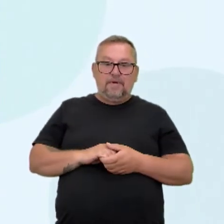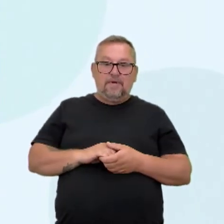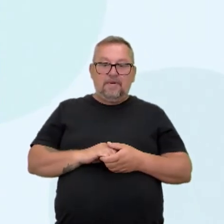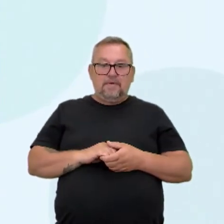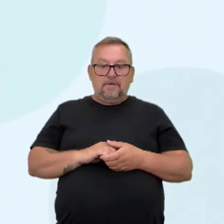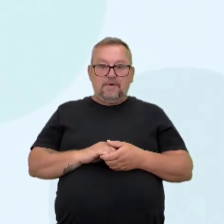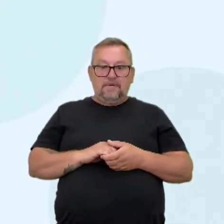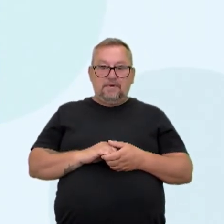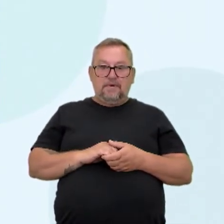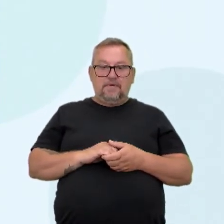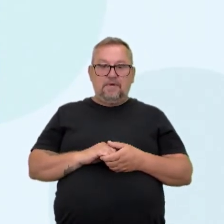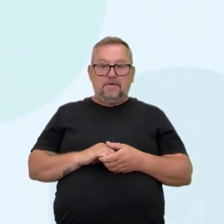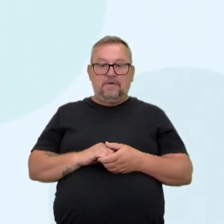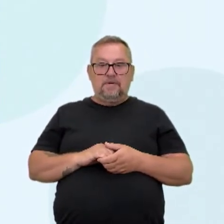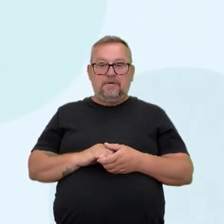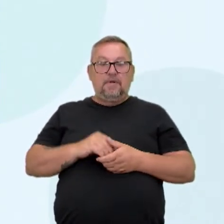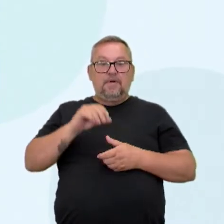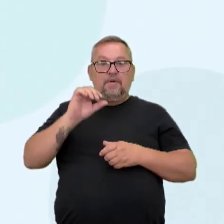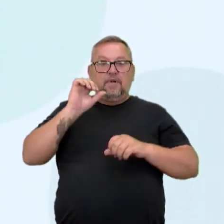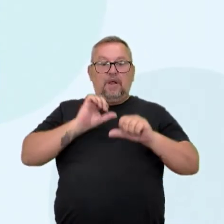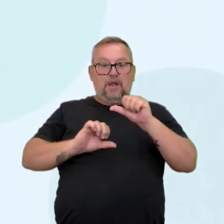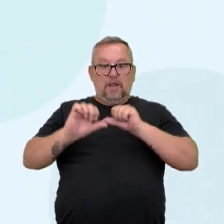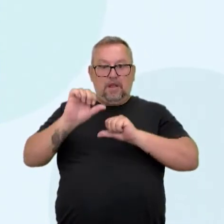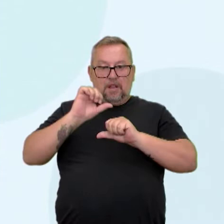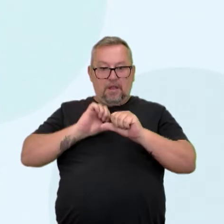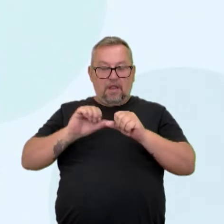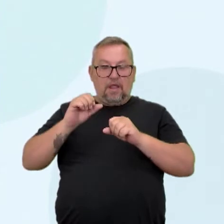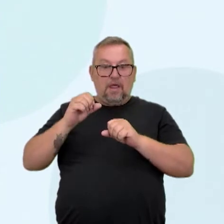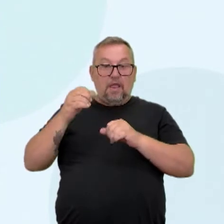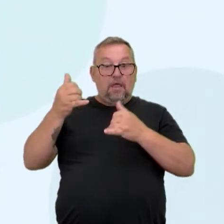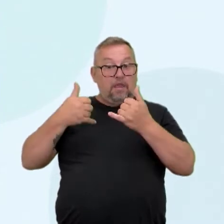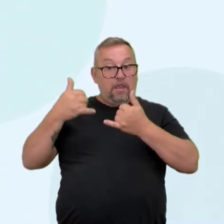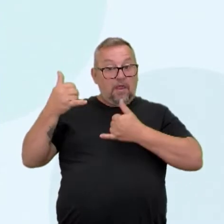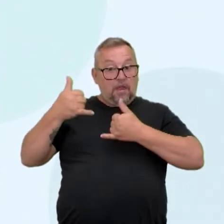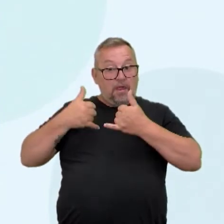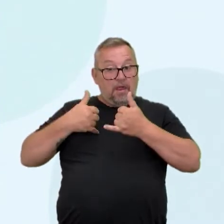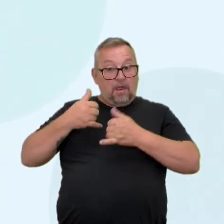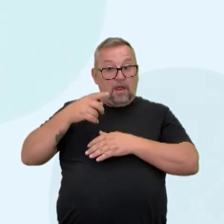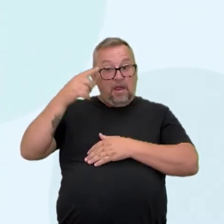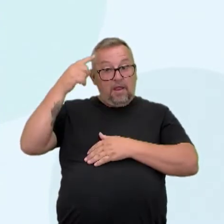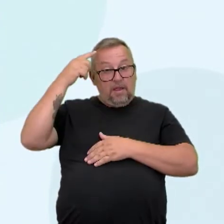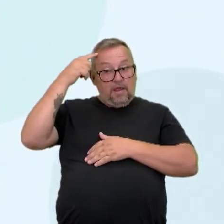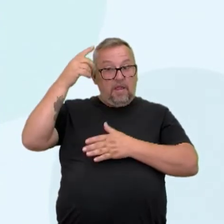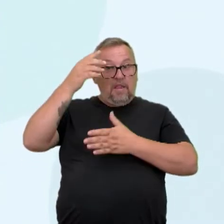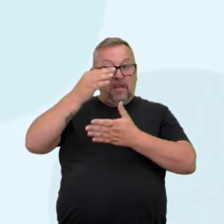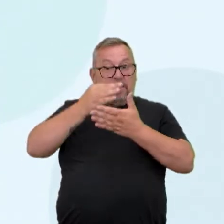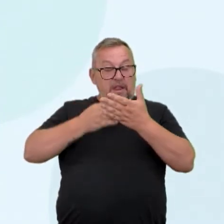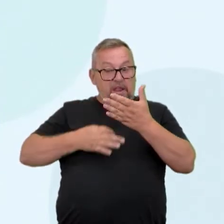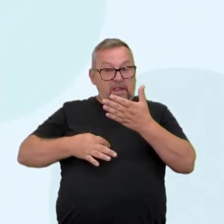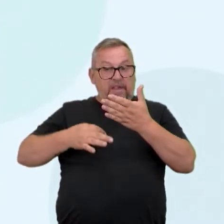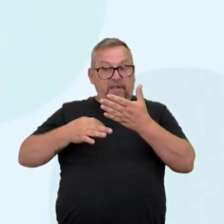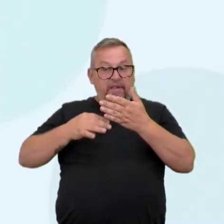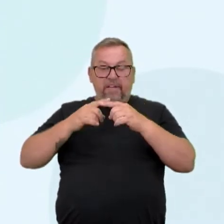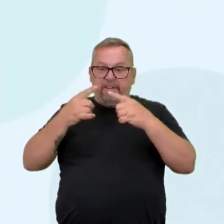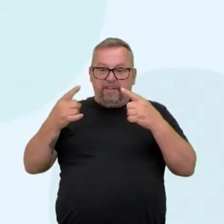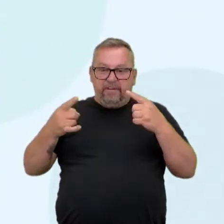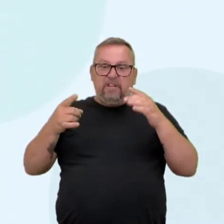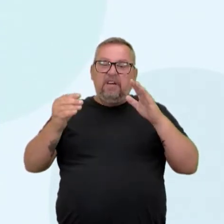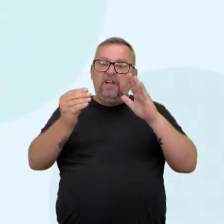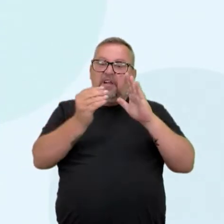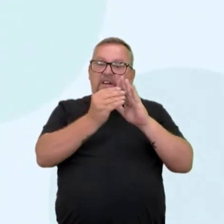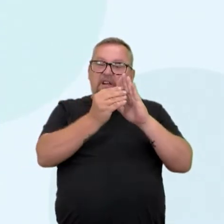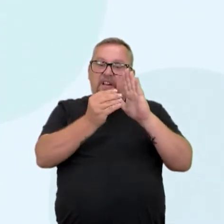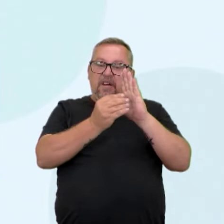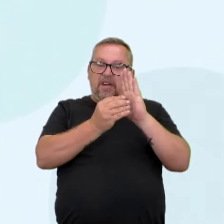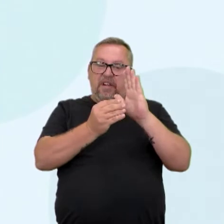A gente vai transformar as informações, ideias que nós temos, textos,